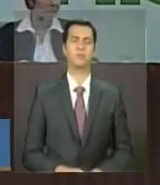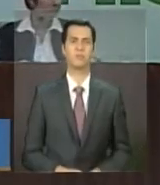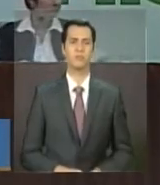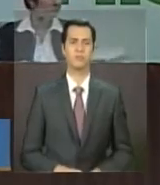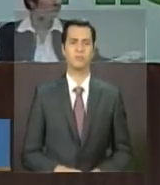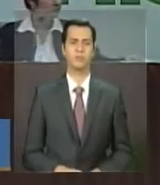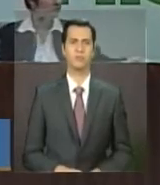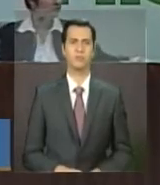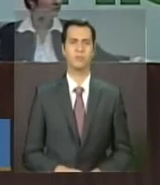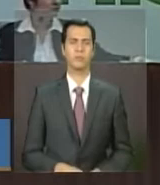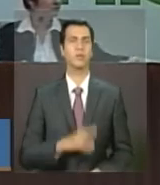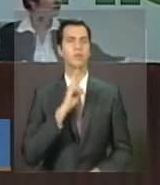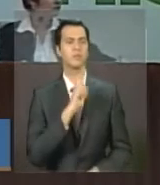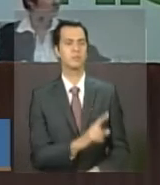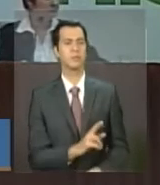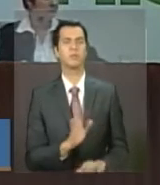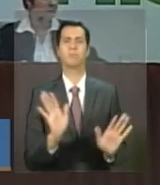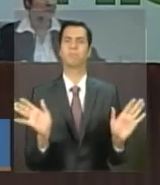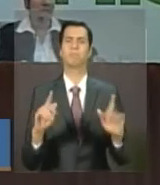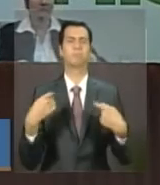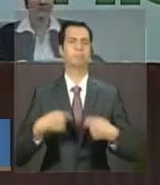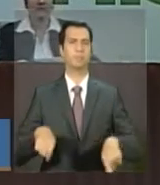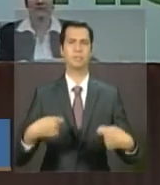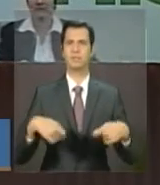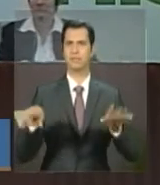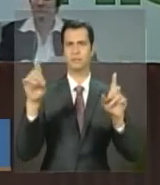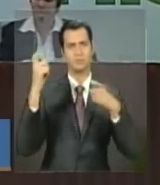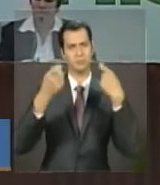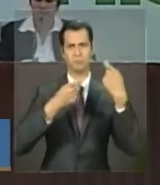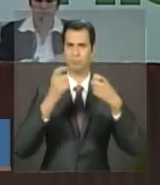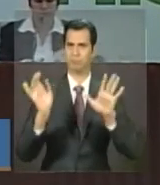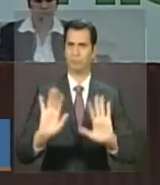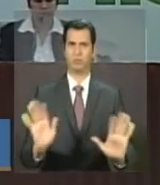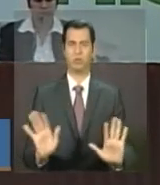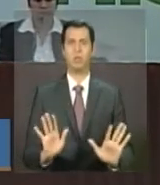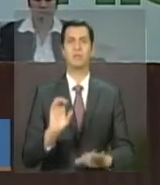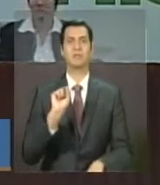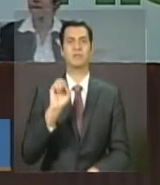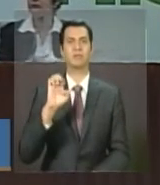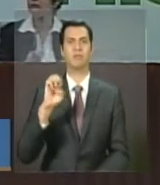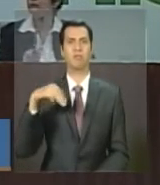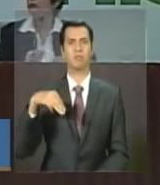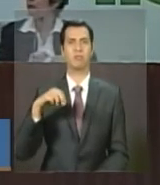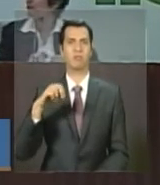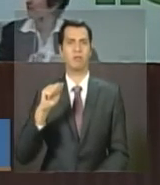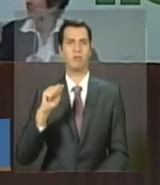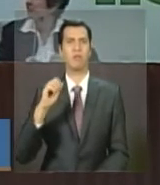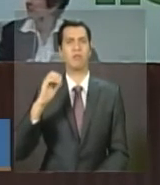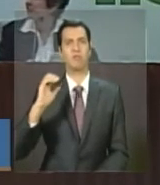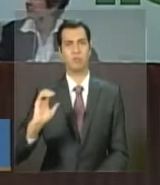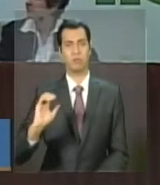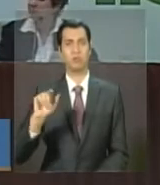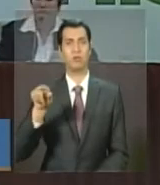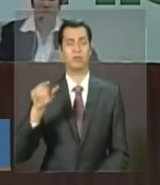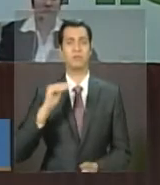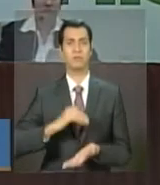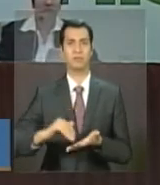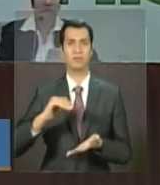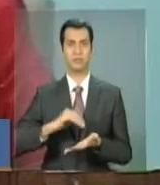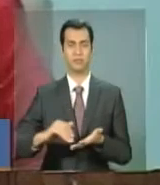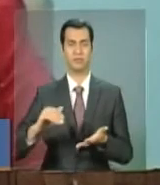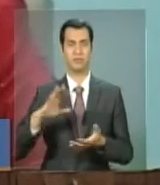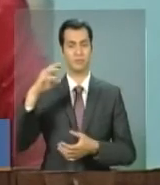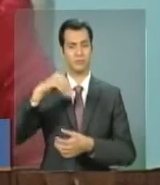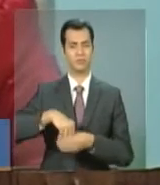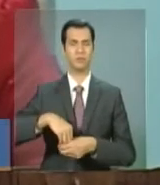preocupar com isso. A SENARC, do MDS, que é a Secretaria Nacional de Renda e Cidadania, dirigida